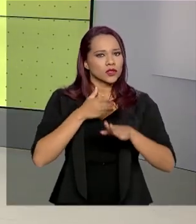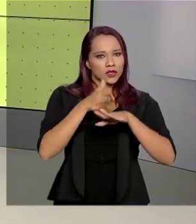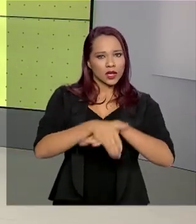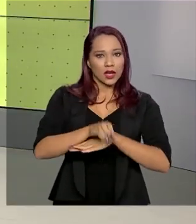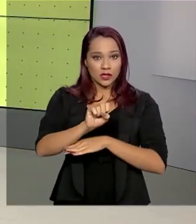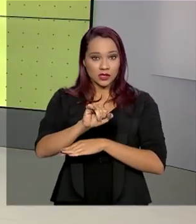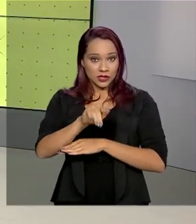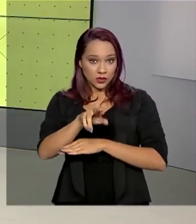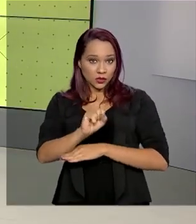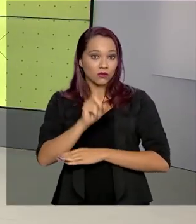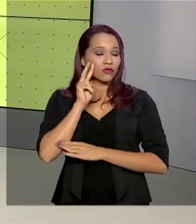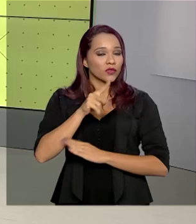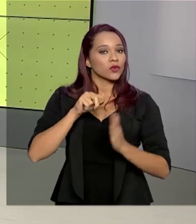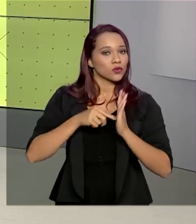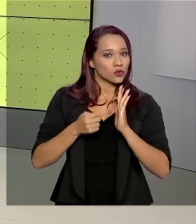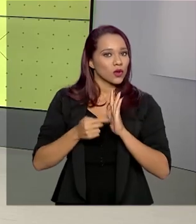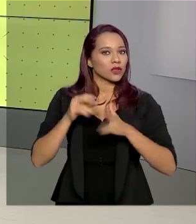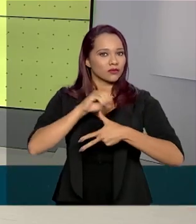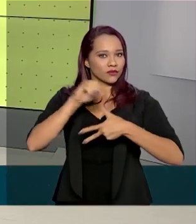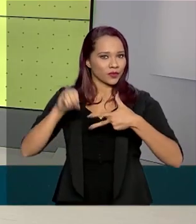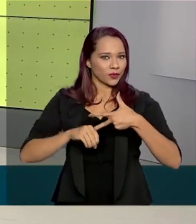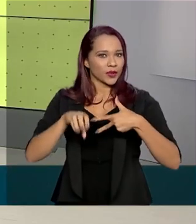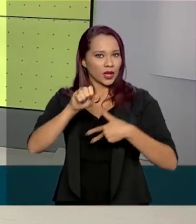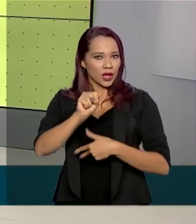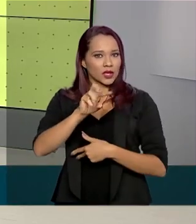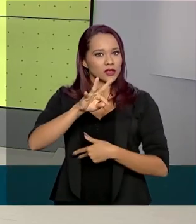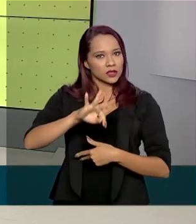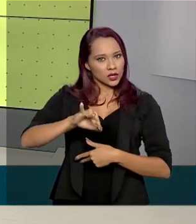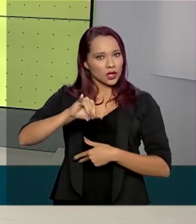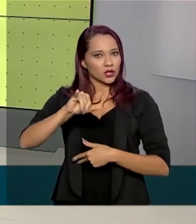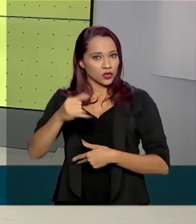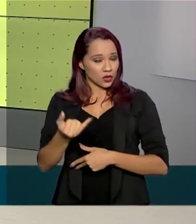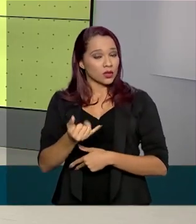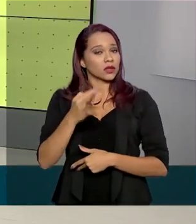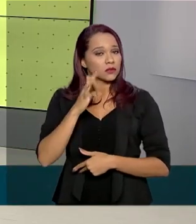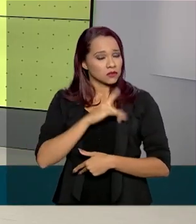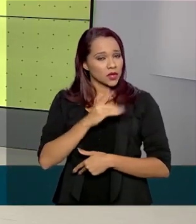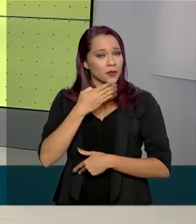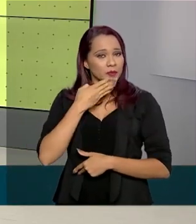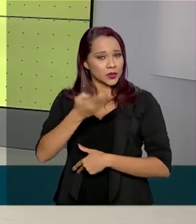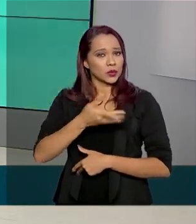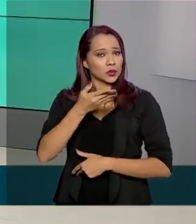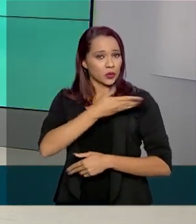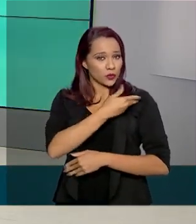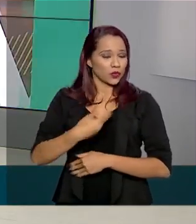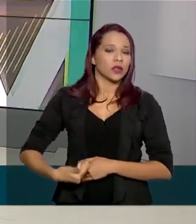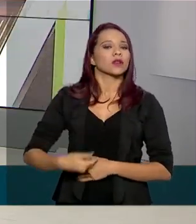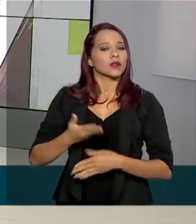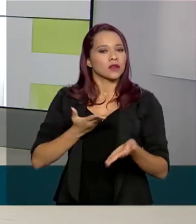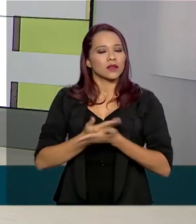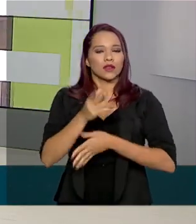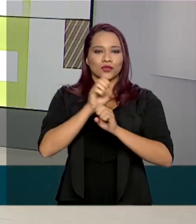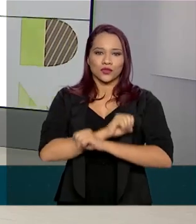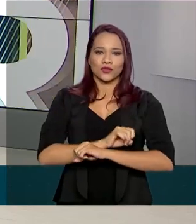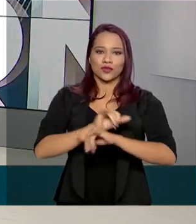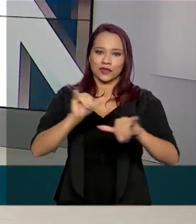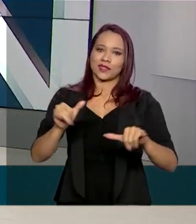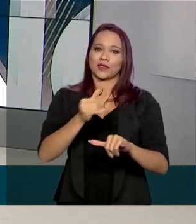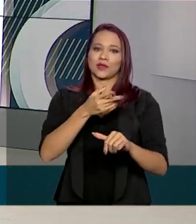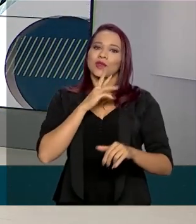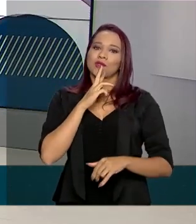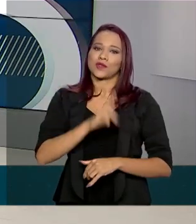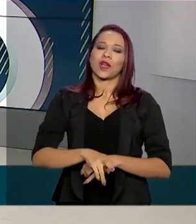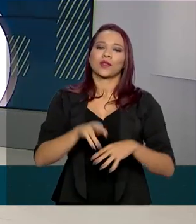as notas do Enem. O Superior Tribunal de Justiça atendeu ao pedido do Governo Federal e autorizou a divulgação dos resultados